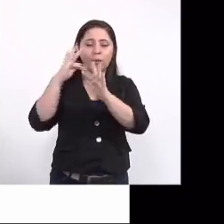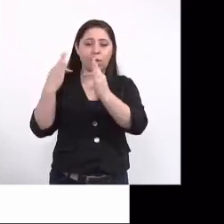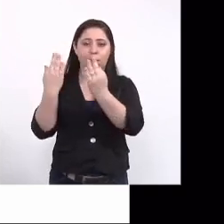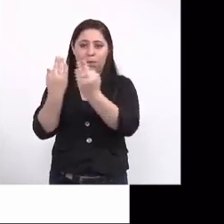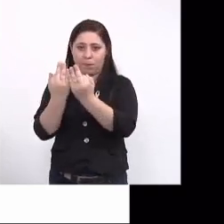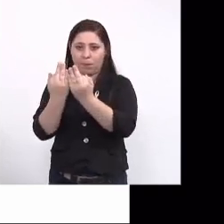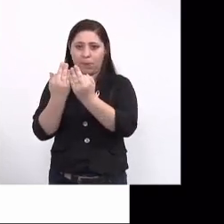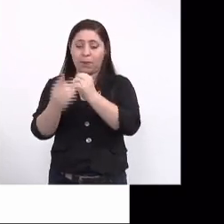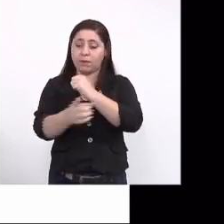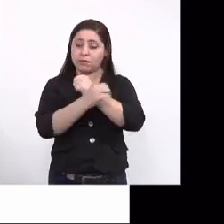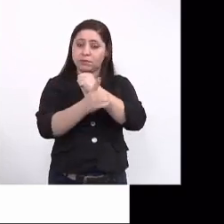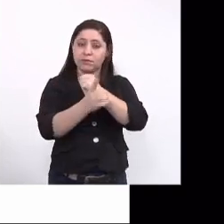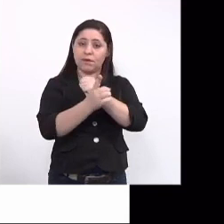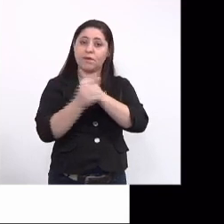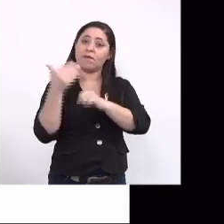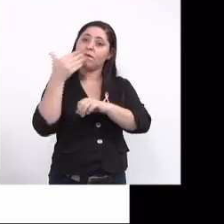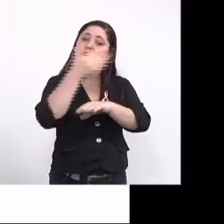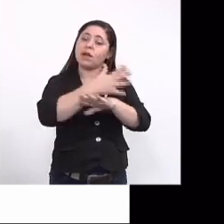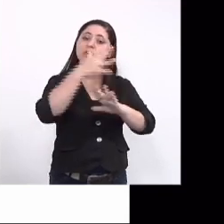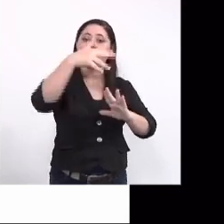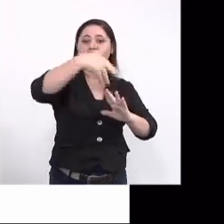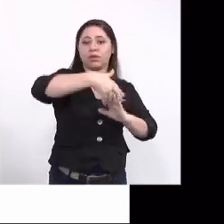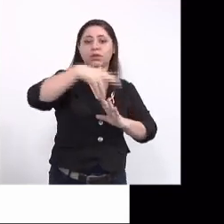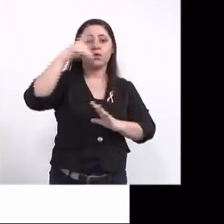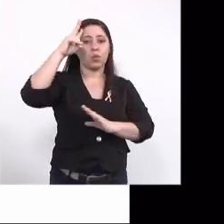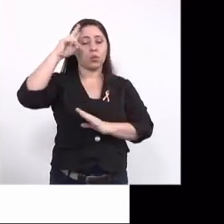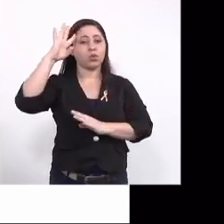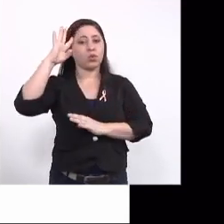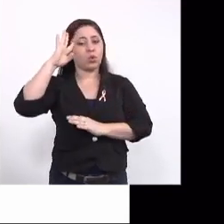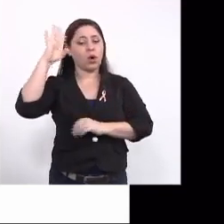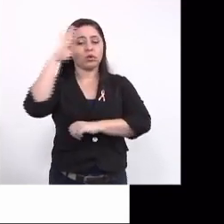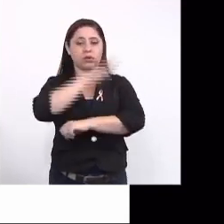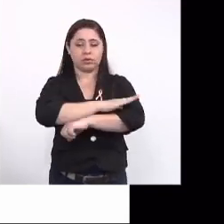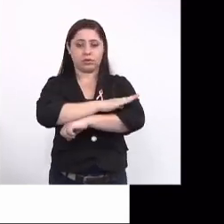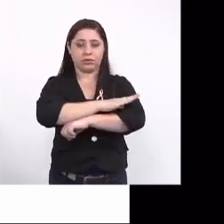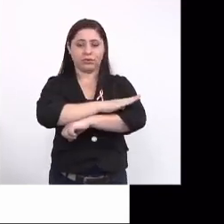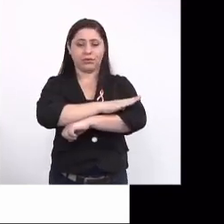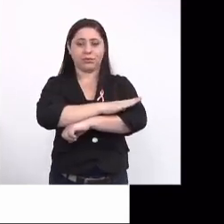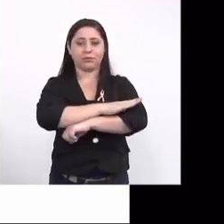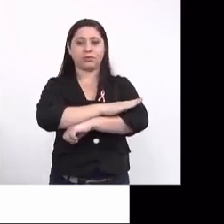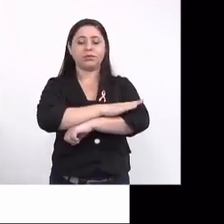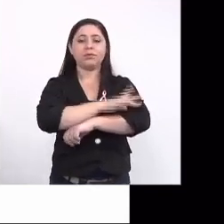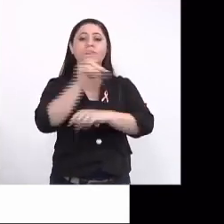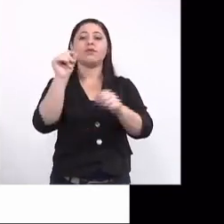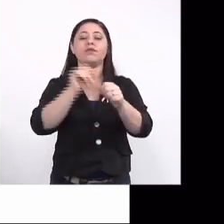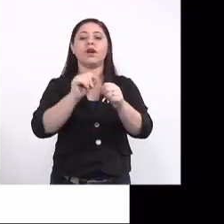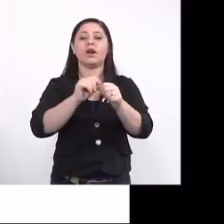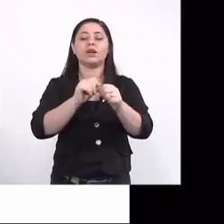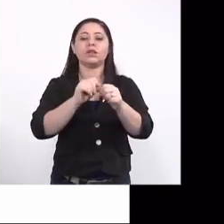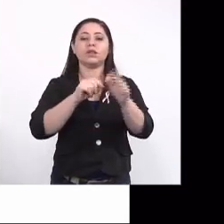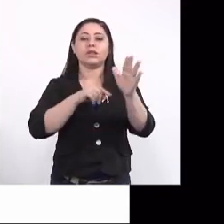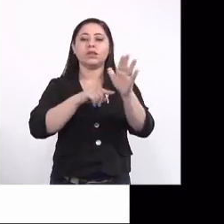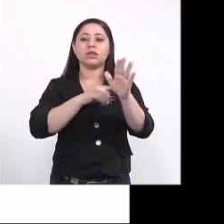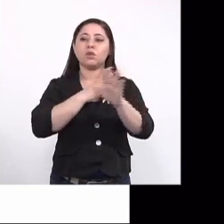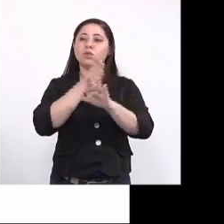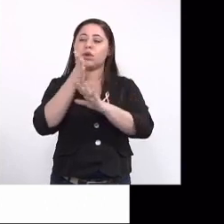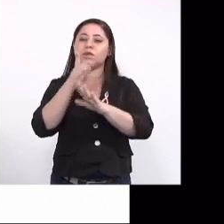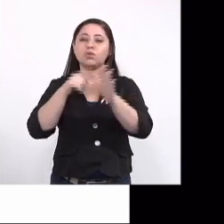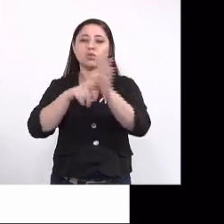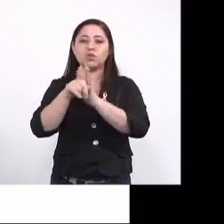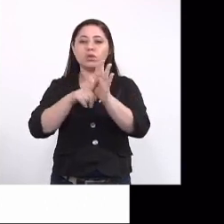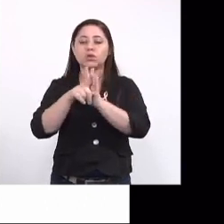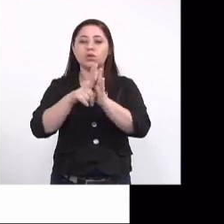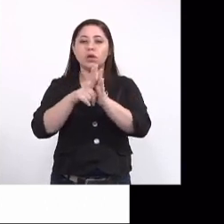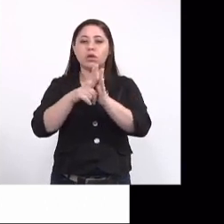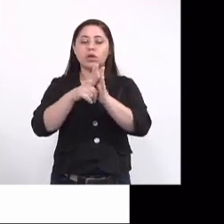lembrando que essas mães são atendidas na UFMS toda segunda e quarta-feira à tarde a gente faz consultas anuais com